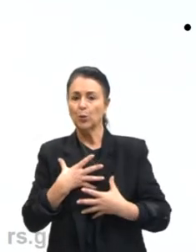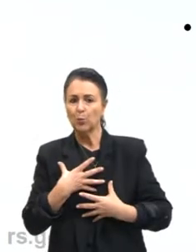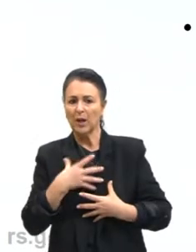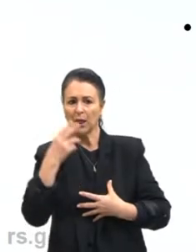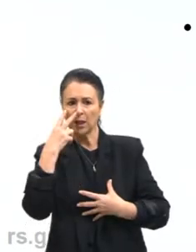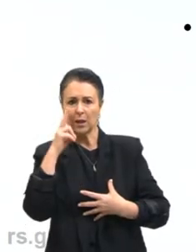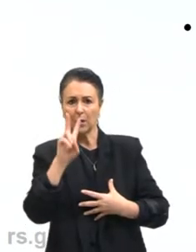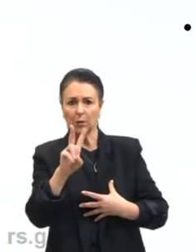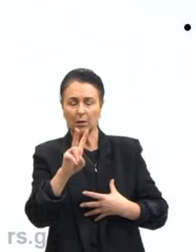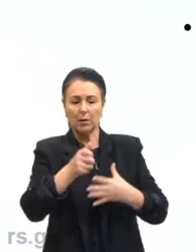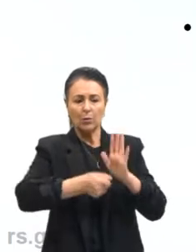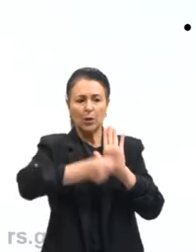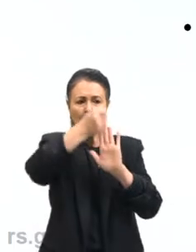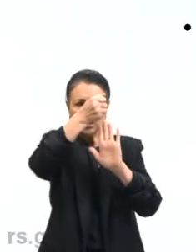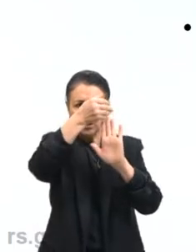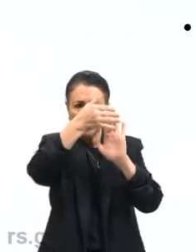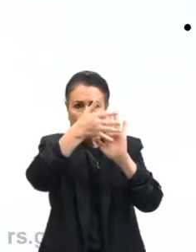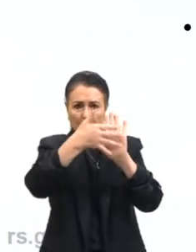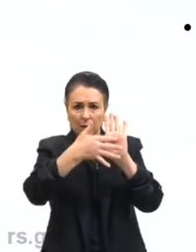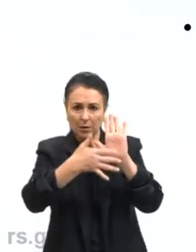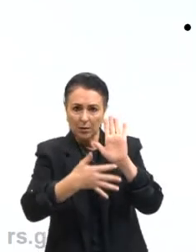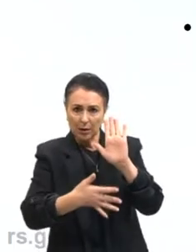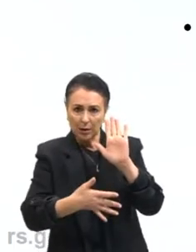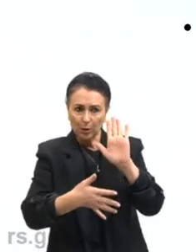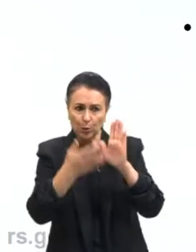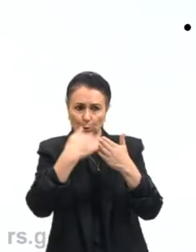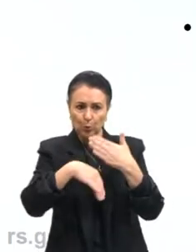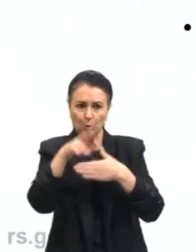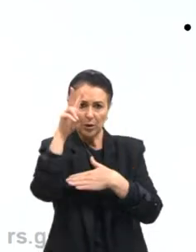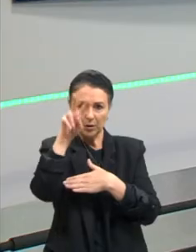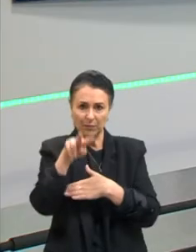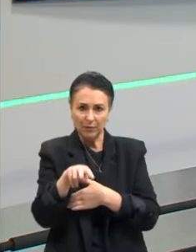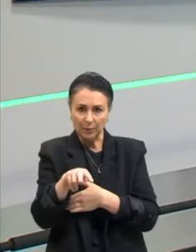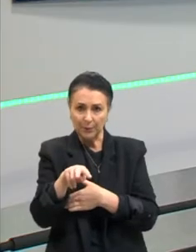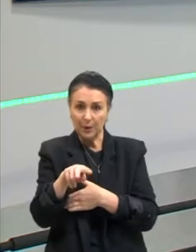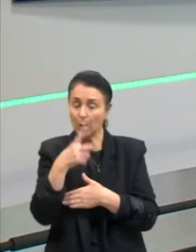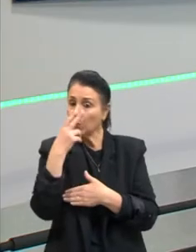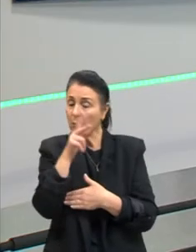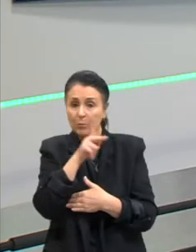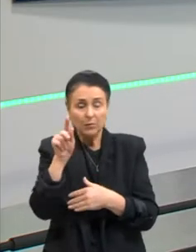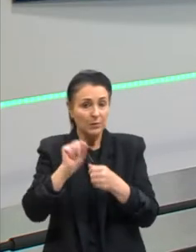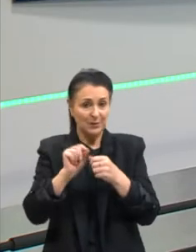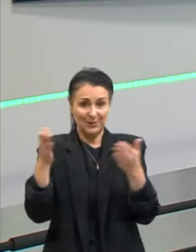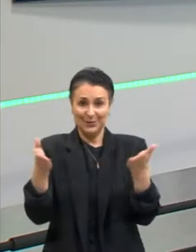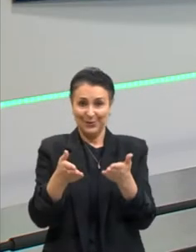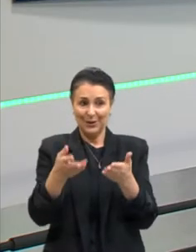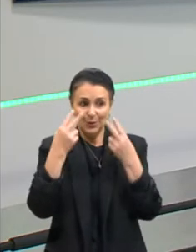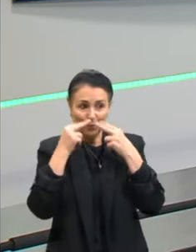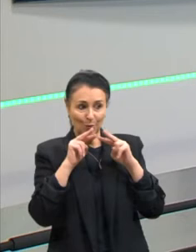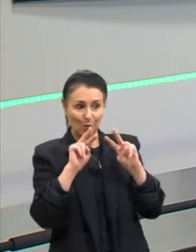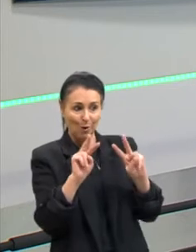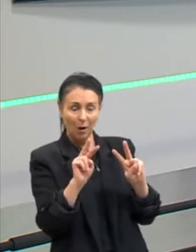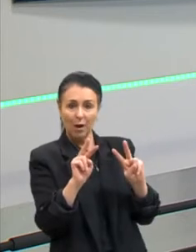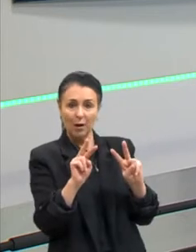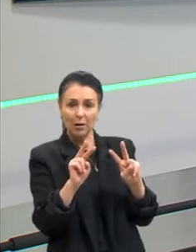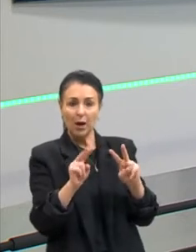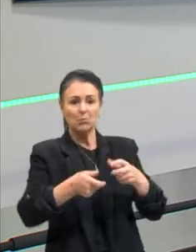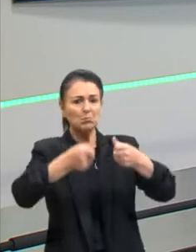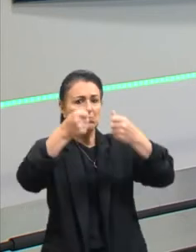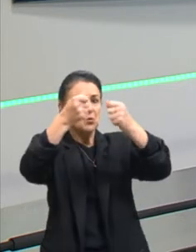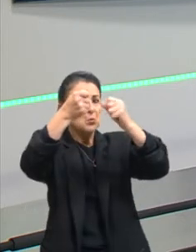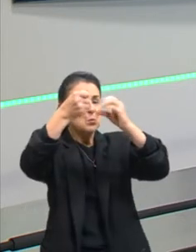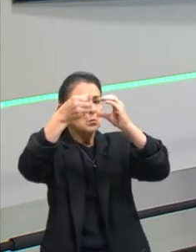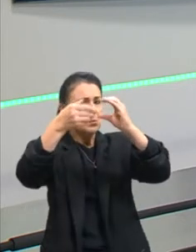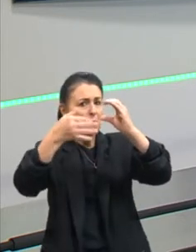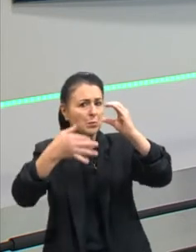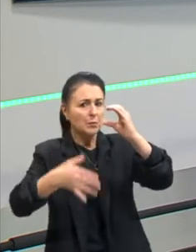descreve tudo o que ele vê na obra, isso que eu estou fazendo aqui com vocês. Estou olhando para a imagem e estou descrevendo tudo o que eu estou enxergando nela. Ah, tem